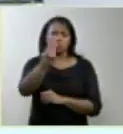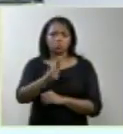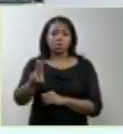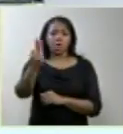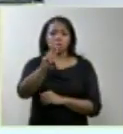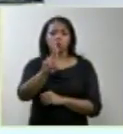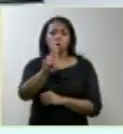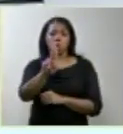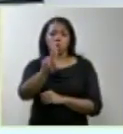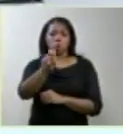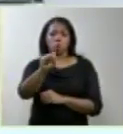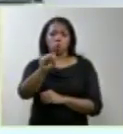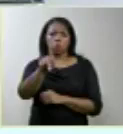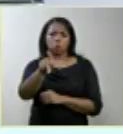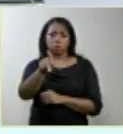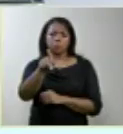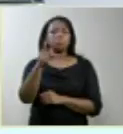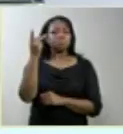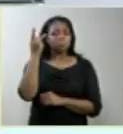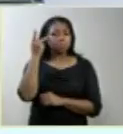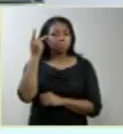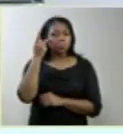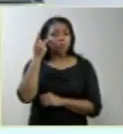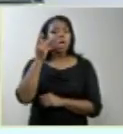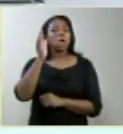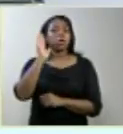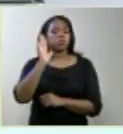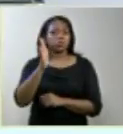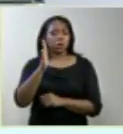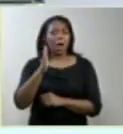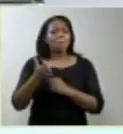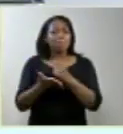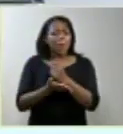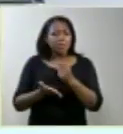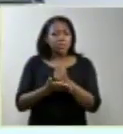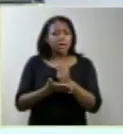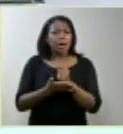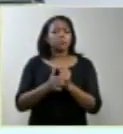também fez esses cálculos, baseado nas estatísticas